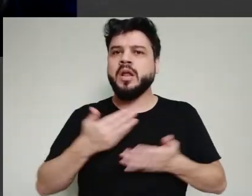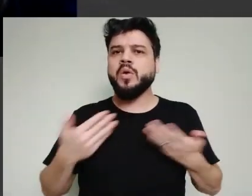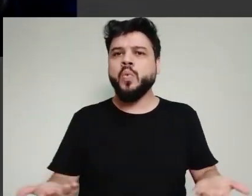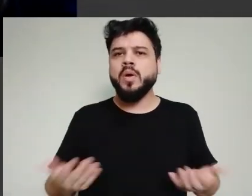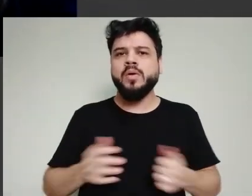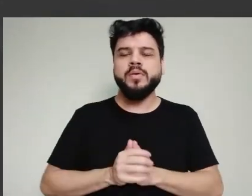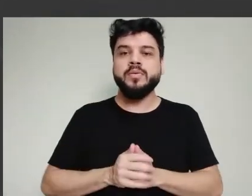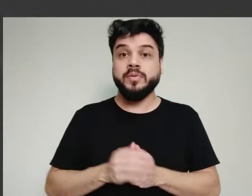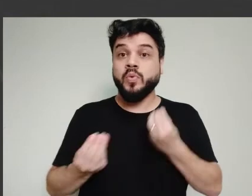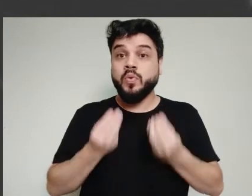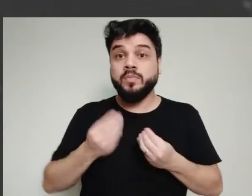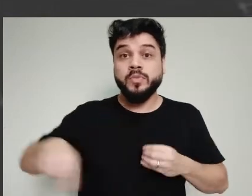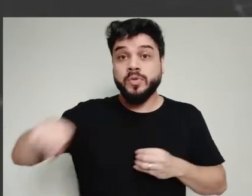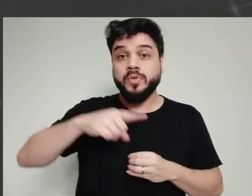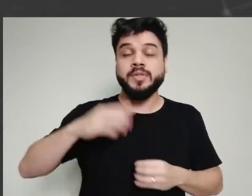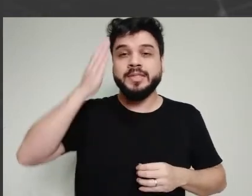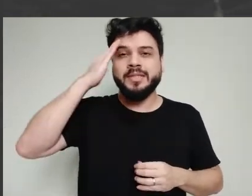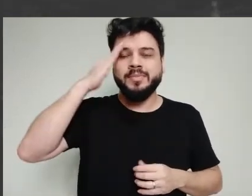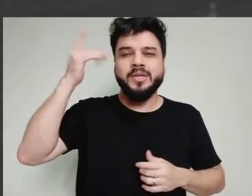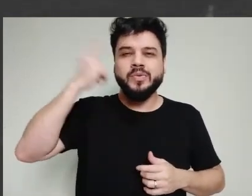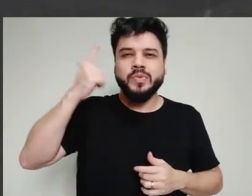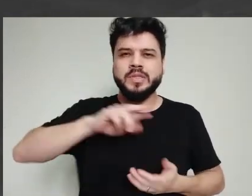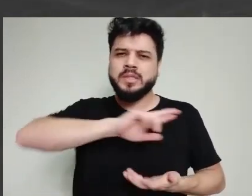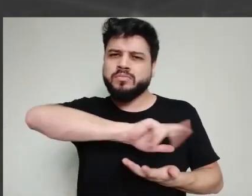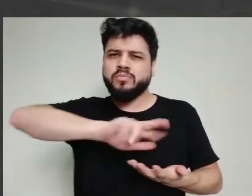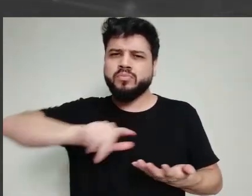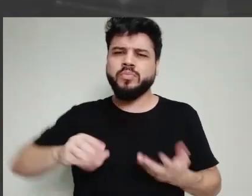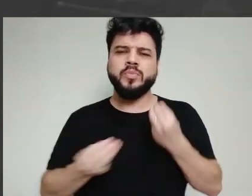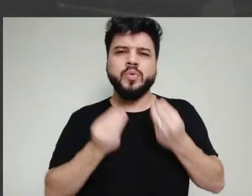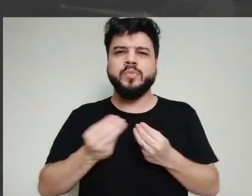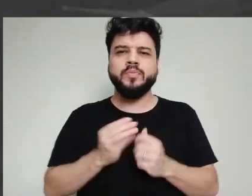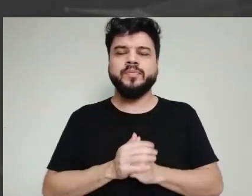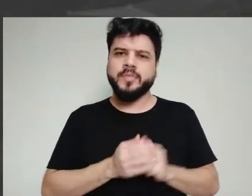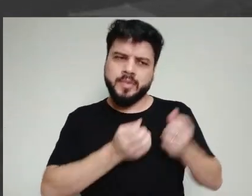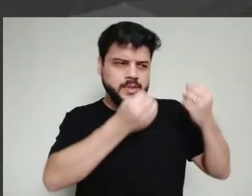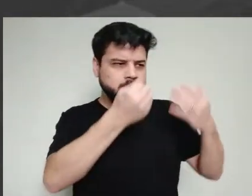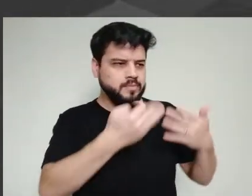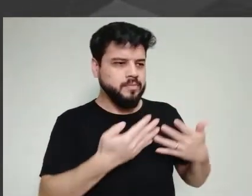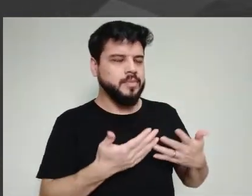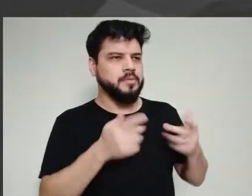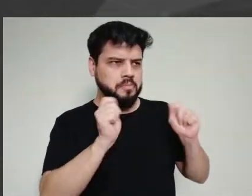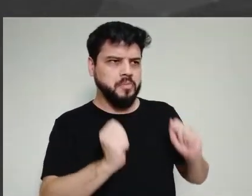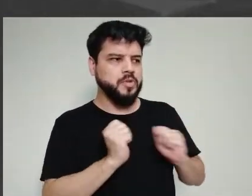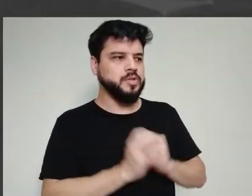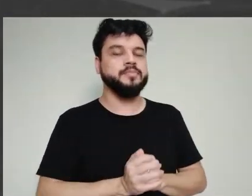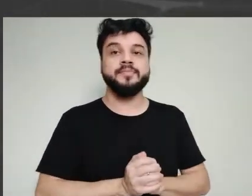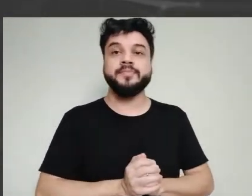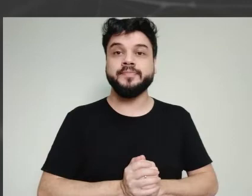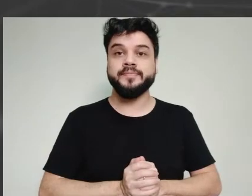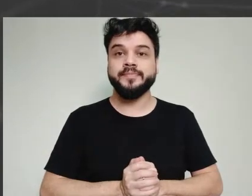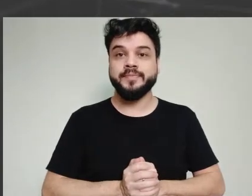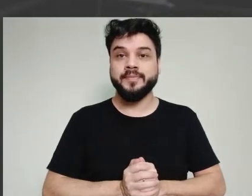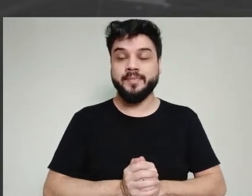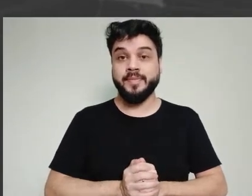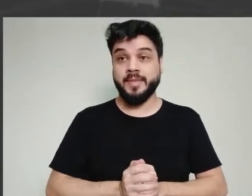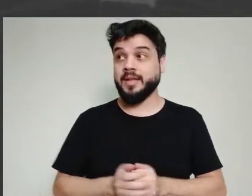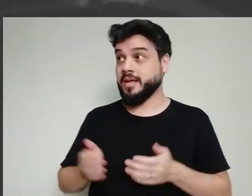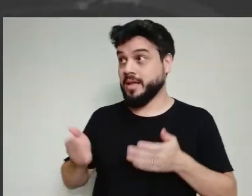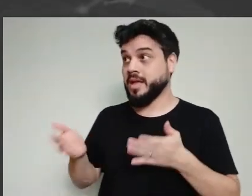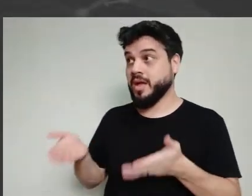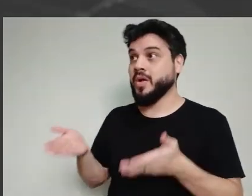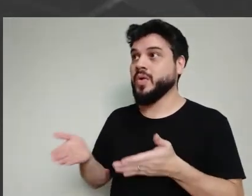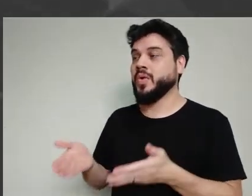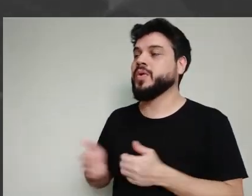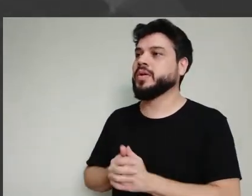Nós temos hoje os testes moleculares, que é a chamada RT-PCR. Então, esses testes, eles